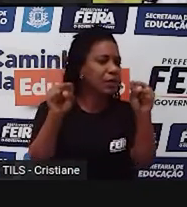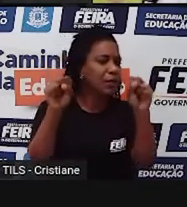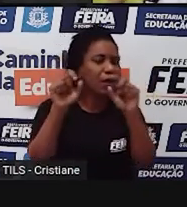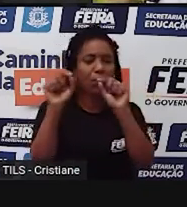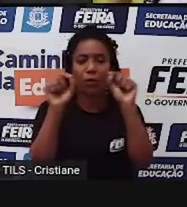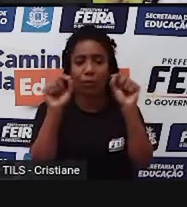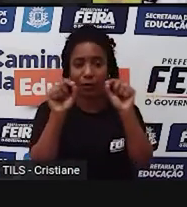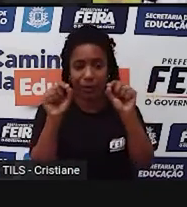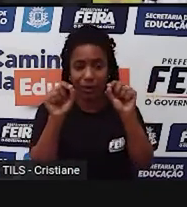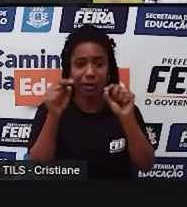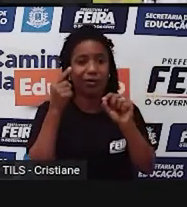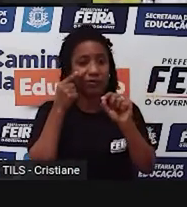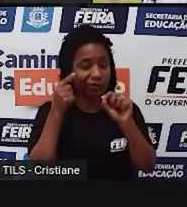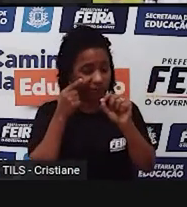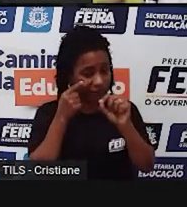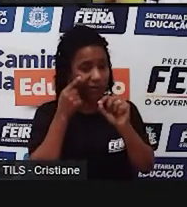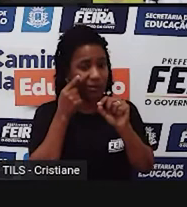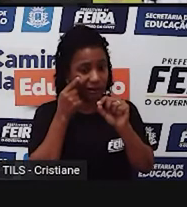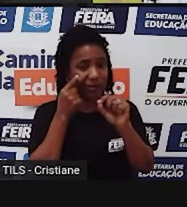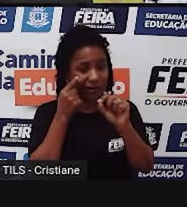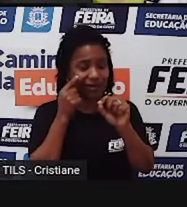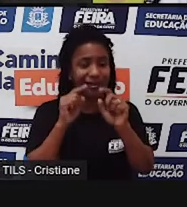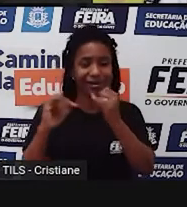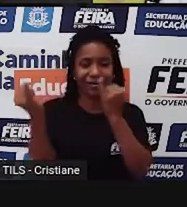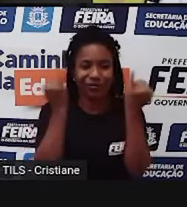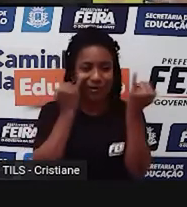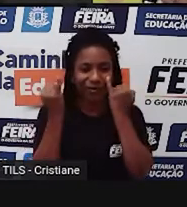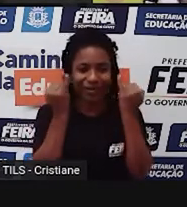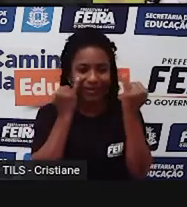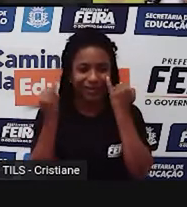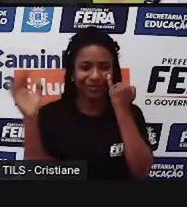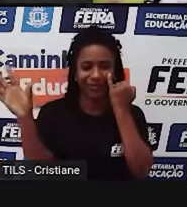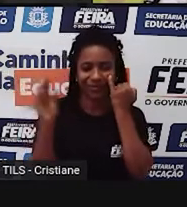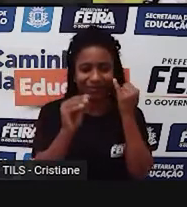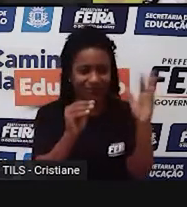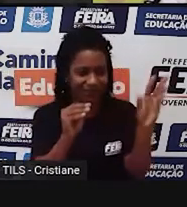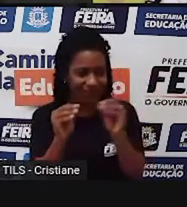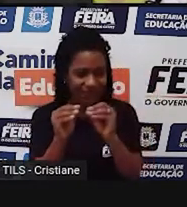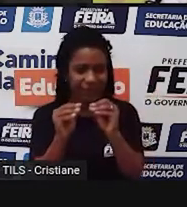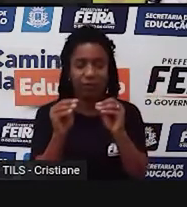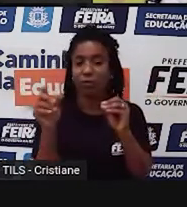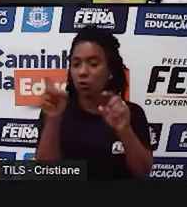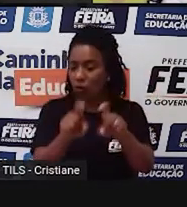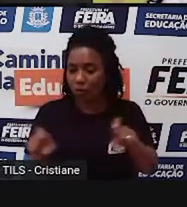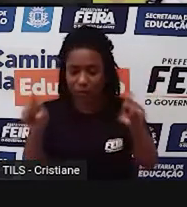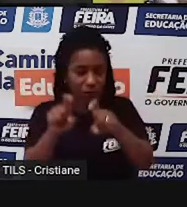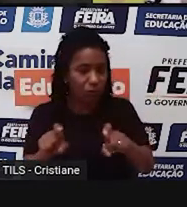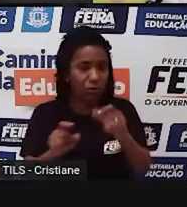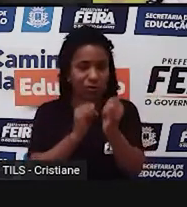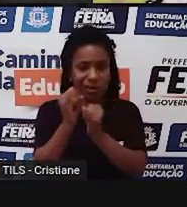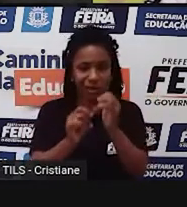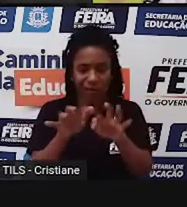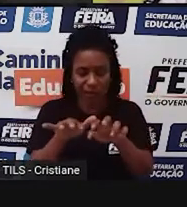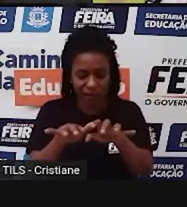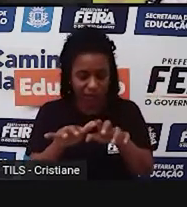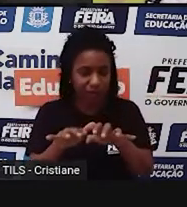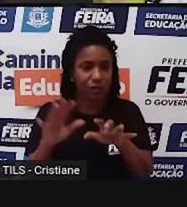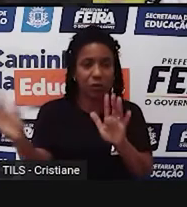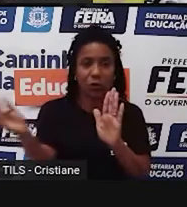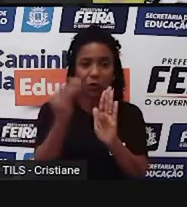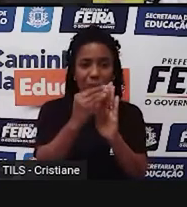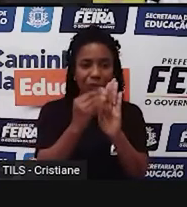mais diversos cantos, que exatamente, né, vêm de programas de computadores, são os dados que são